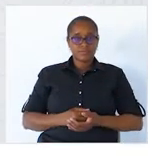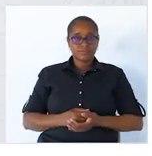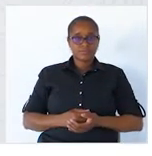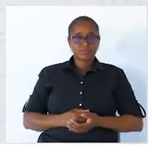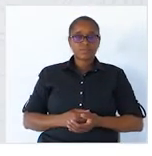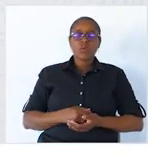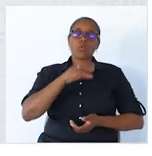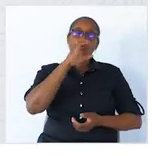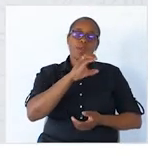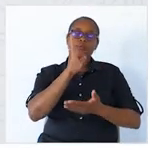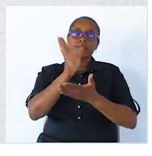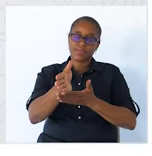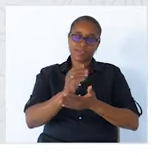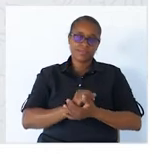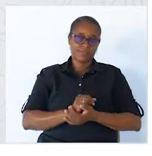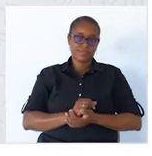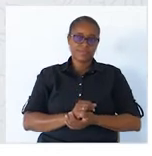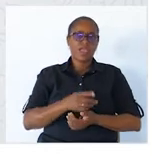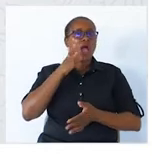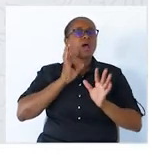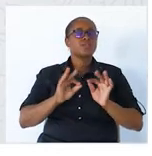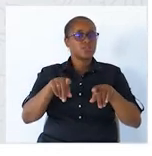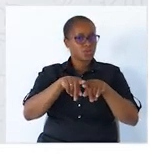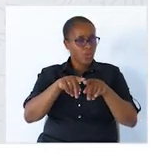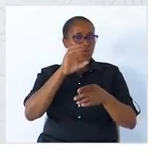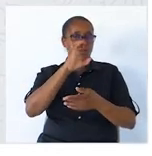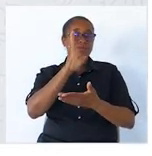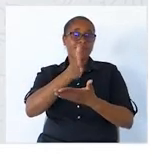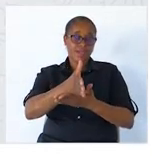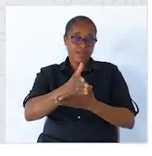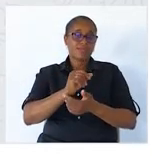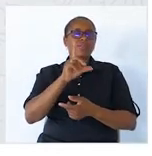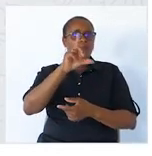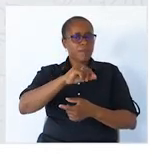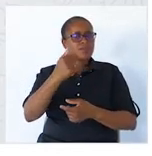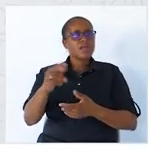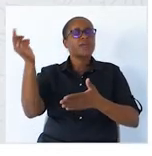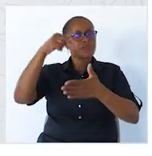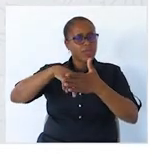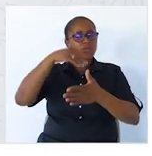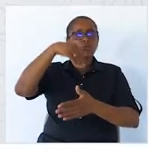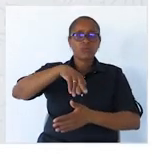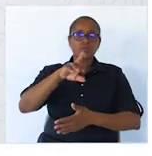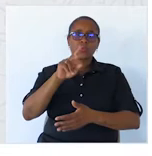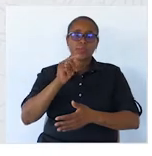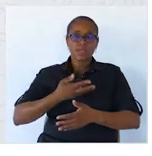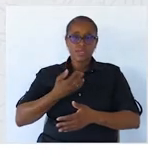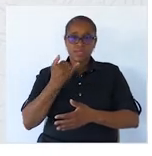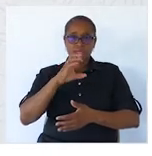O complemento indireto, assim como o complemento direto, também está dentro do predicado.